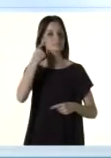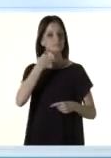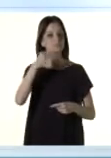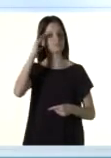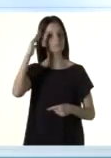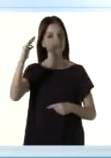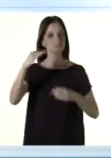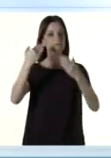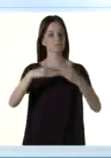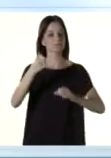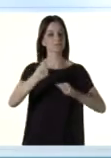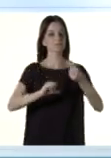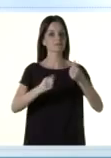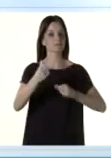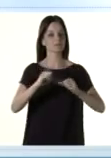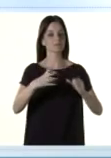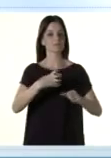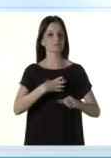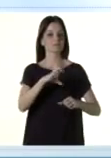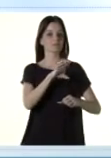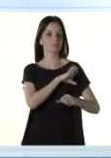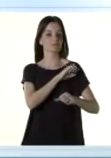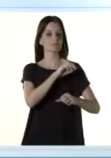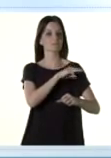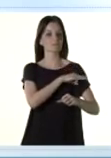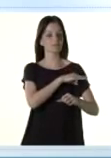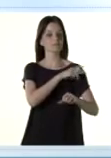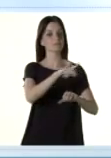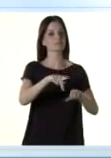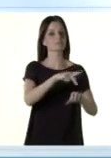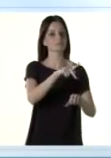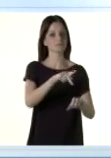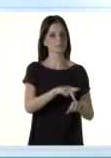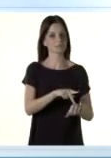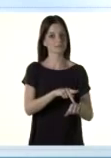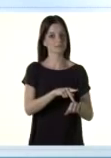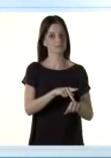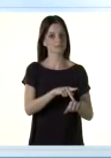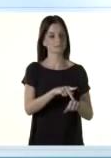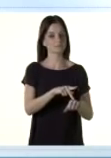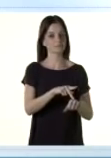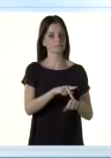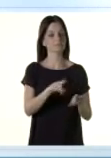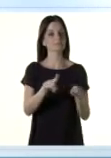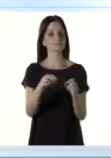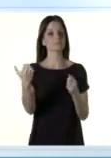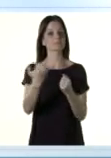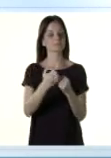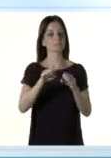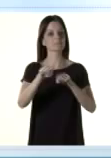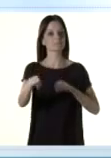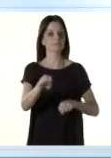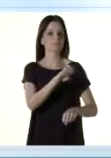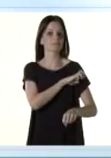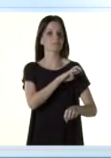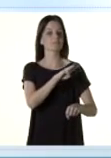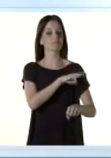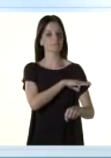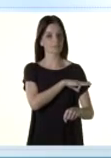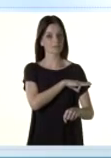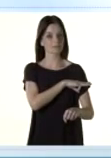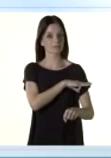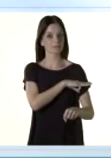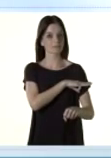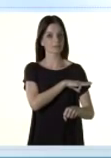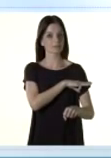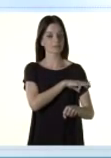principal ferramenta de avaliação da qualidade do ensino médio do país. Serve como certificação de conclusão do ensino médio